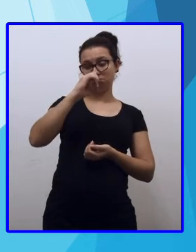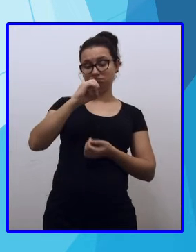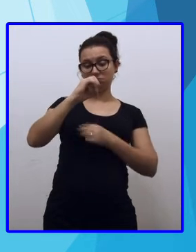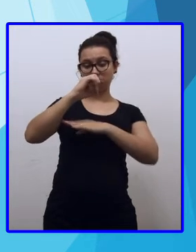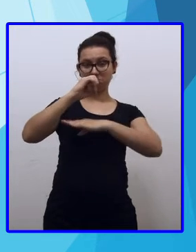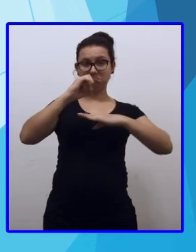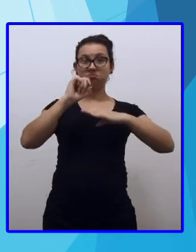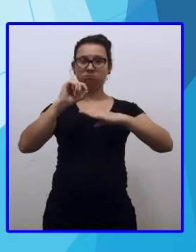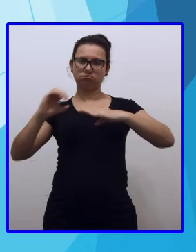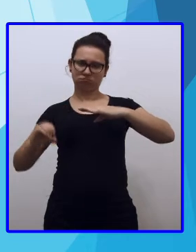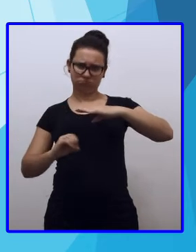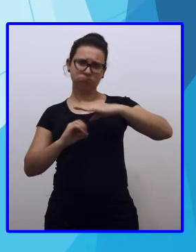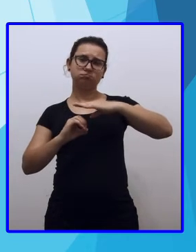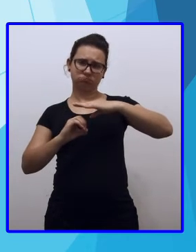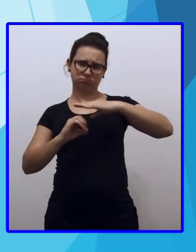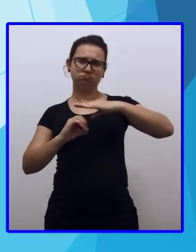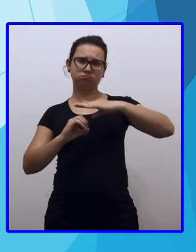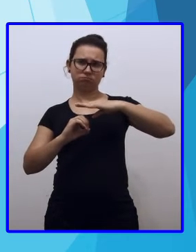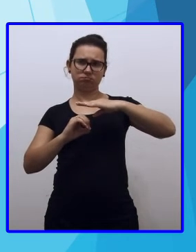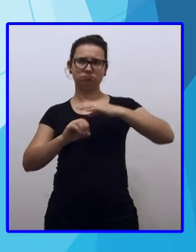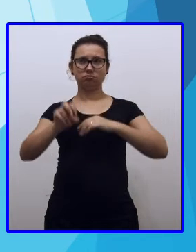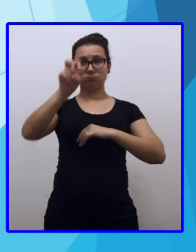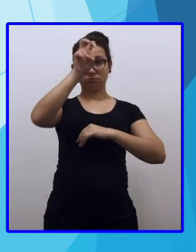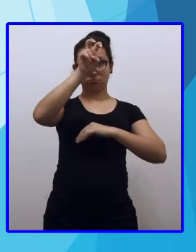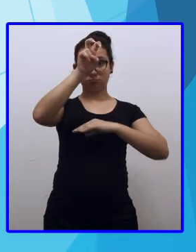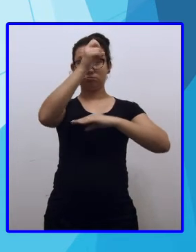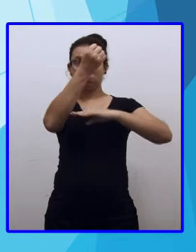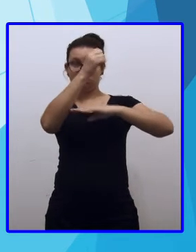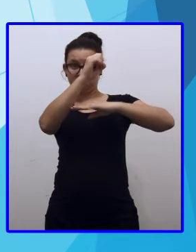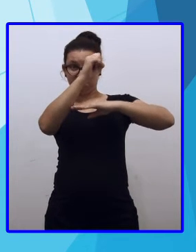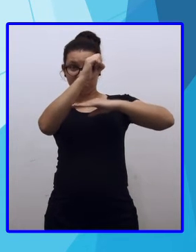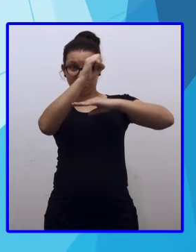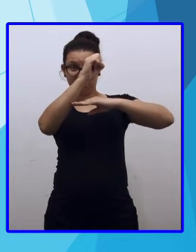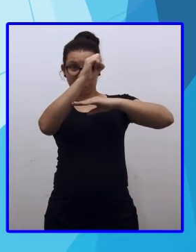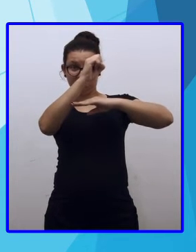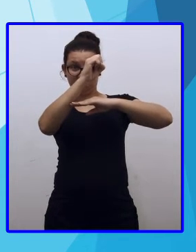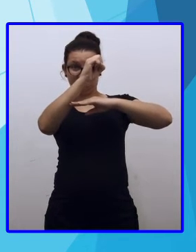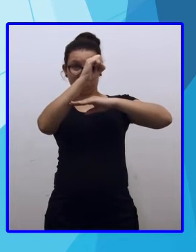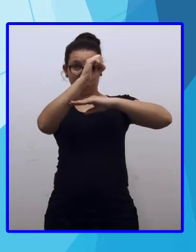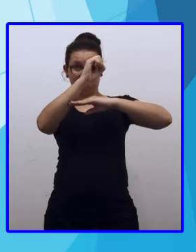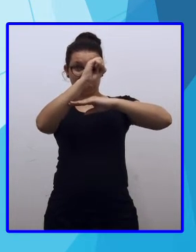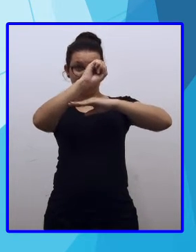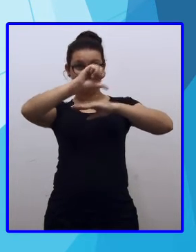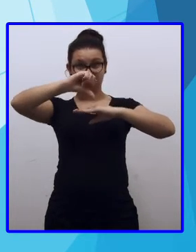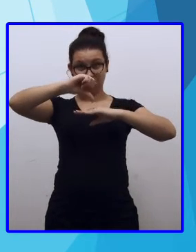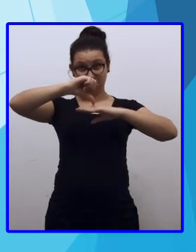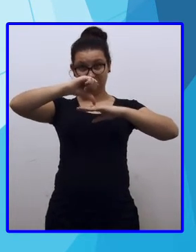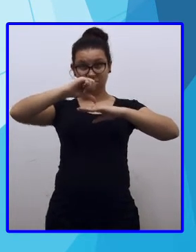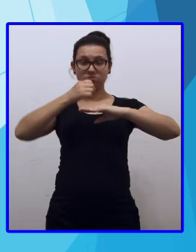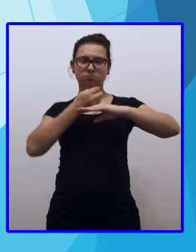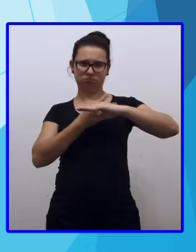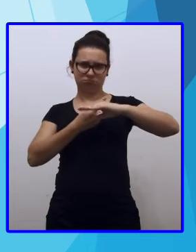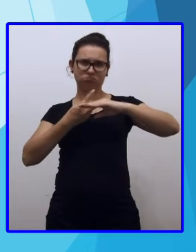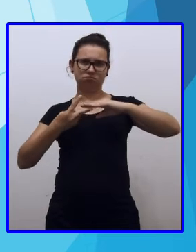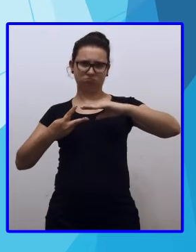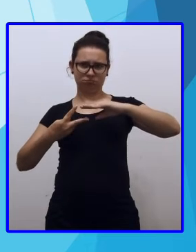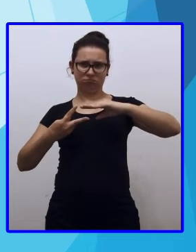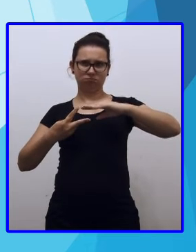zero, zero. Cinco mais oito mais nove, vinte e dois.